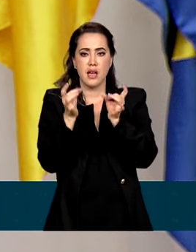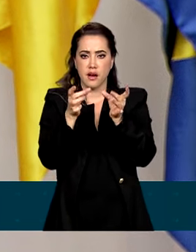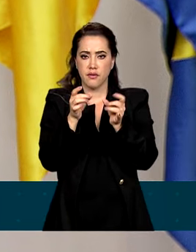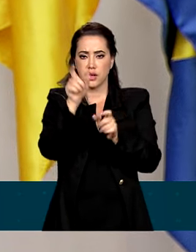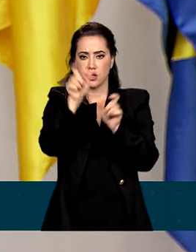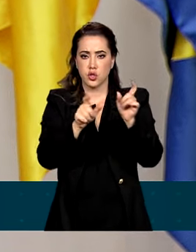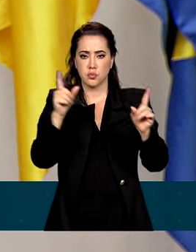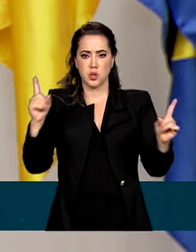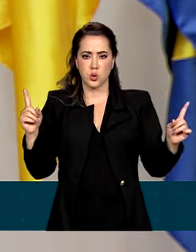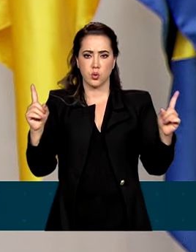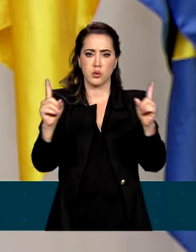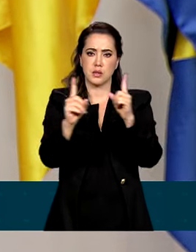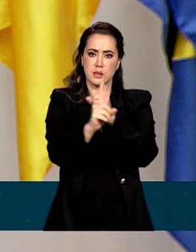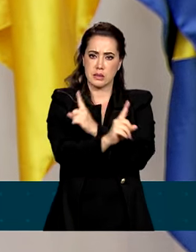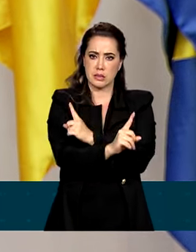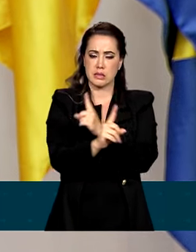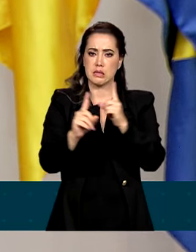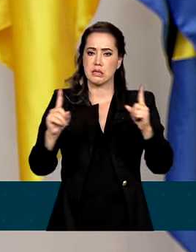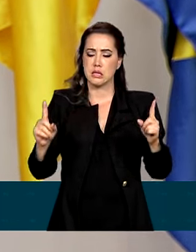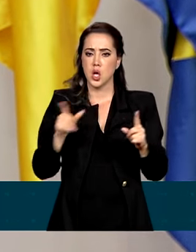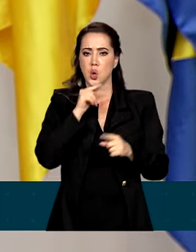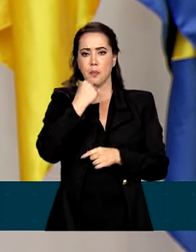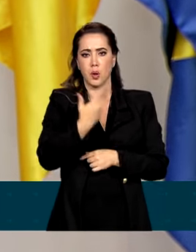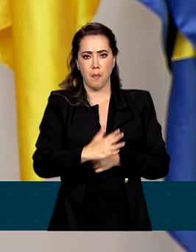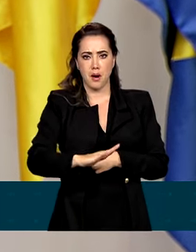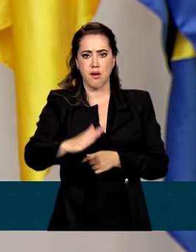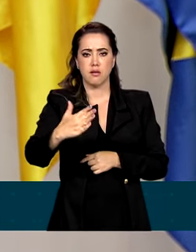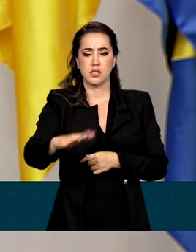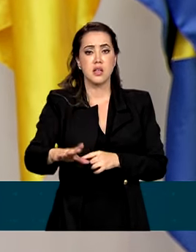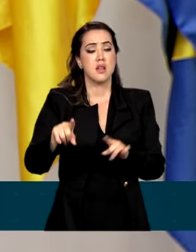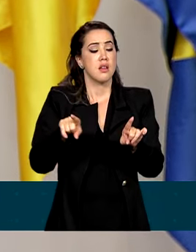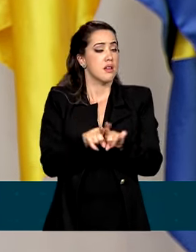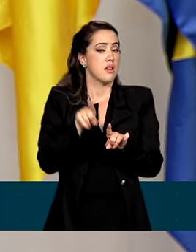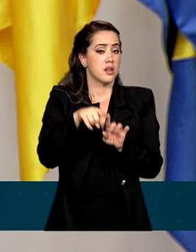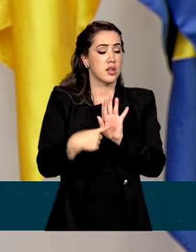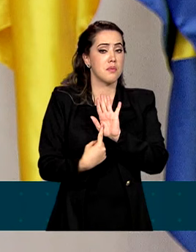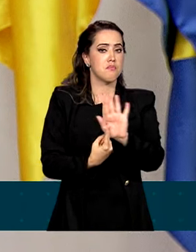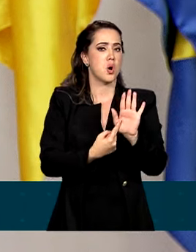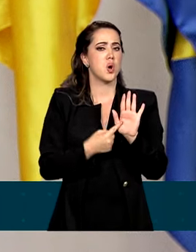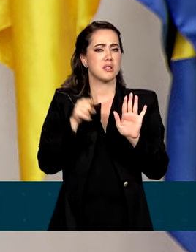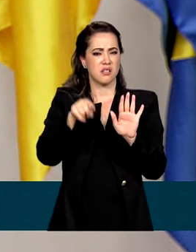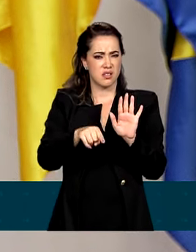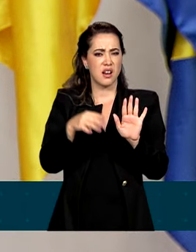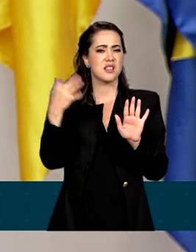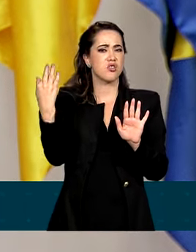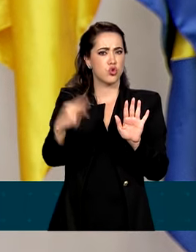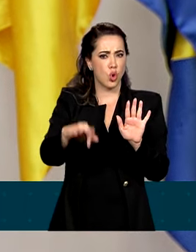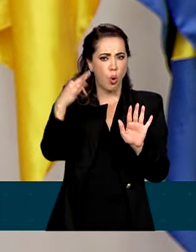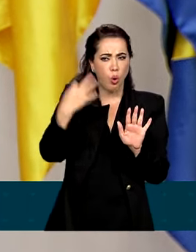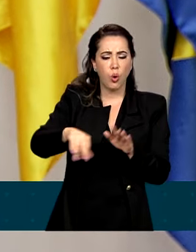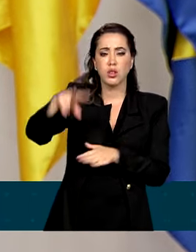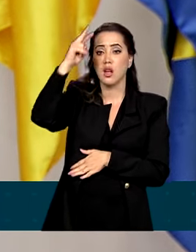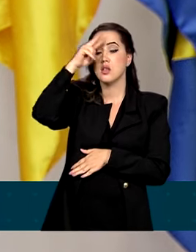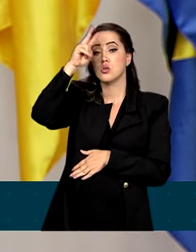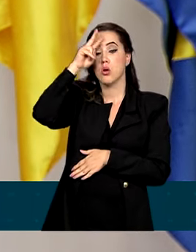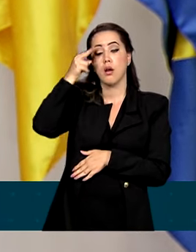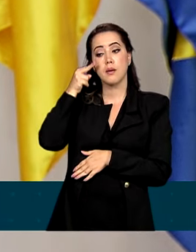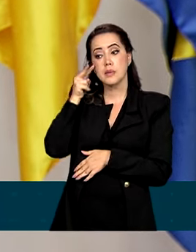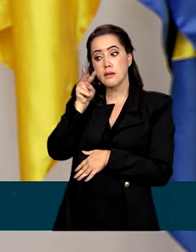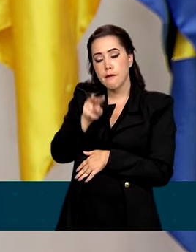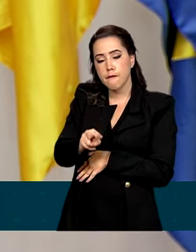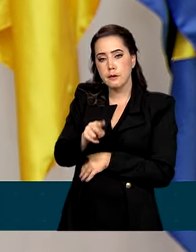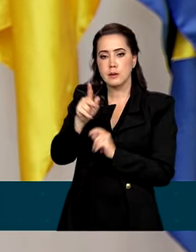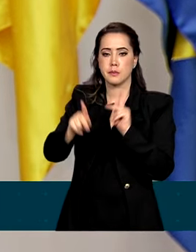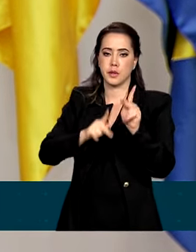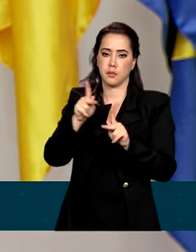que visa ao reconhecimento dessa profunda ferida histórica que precisa ser encarada pelo povo